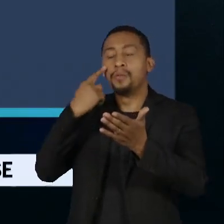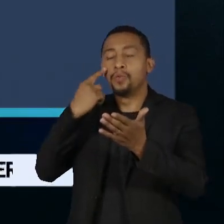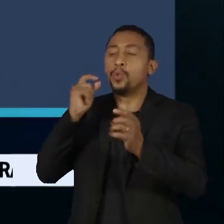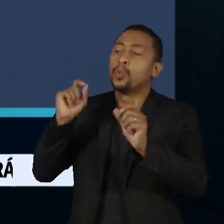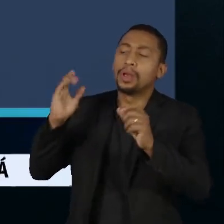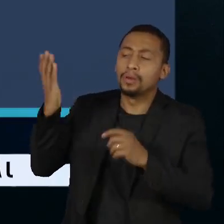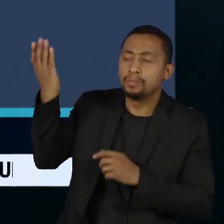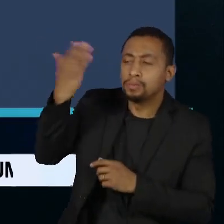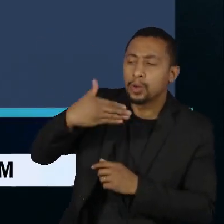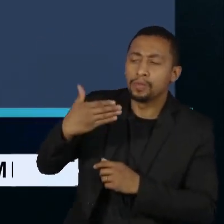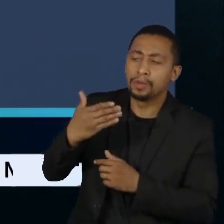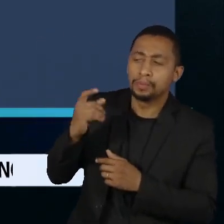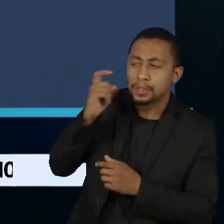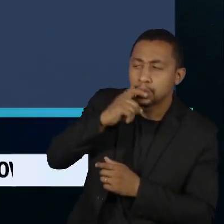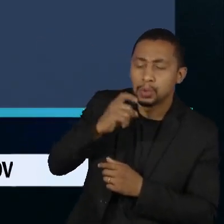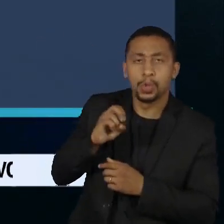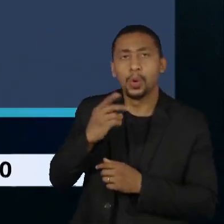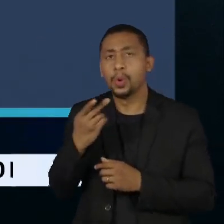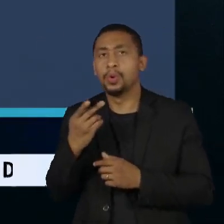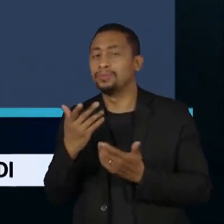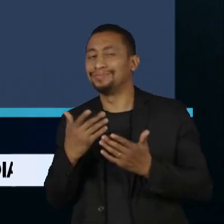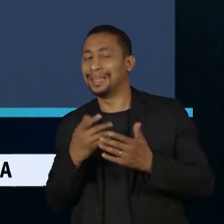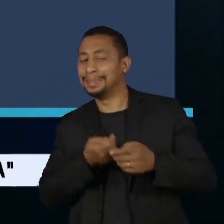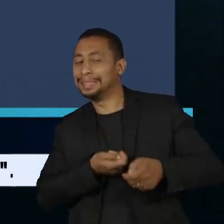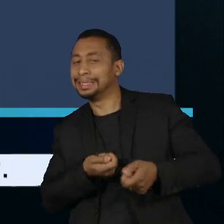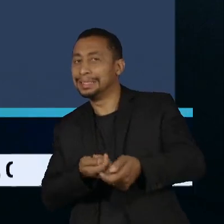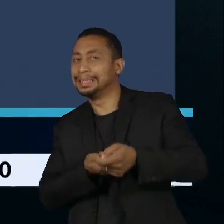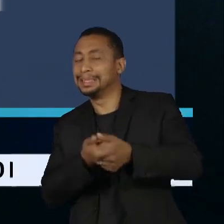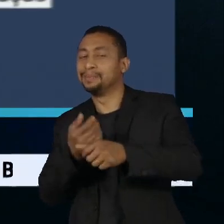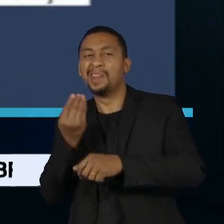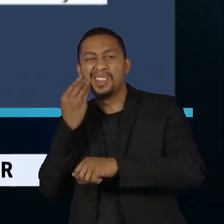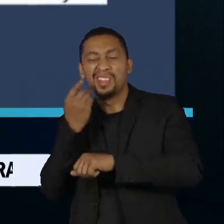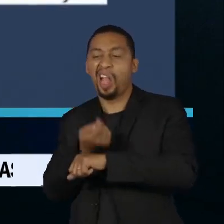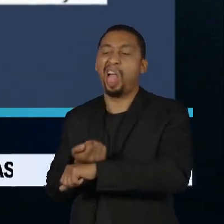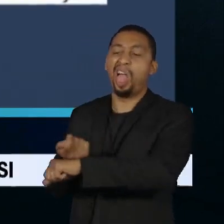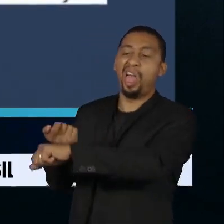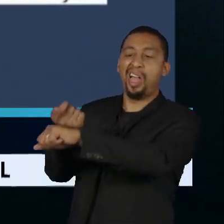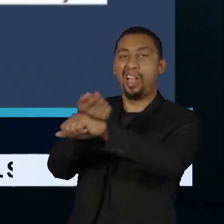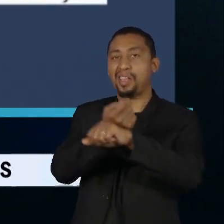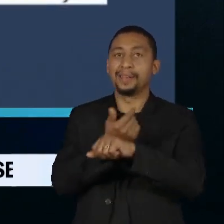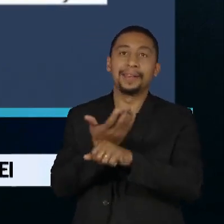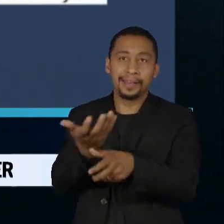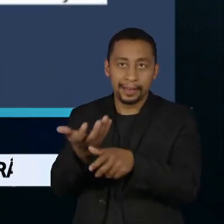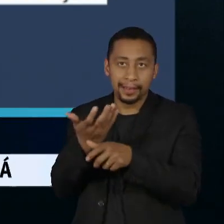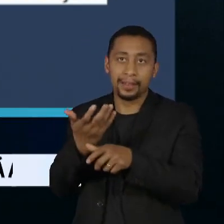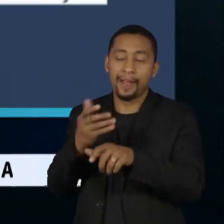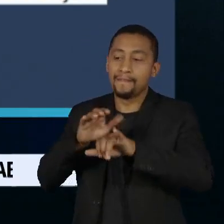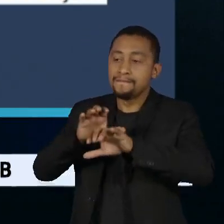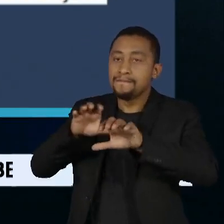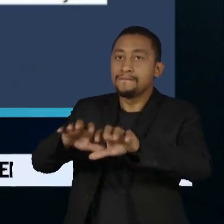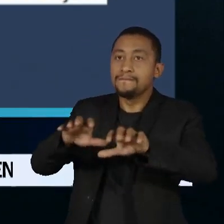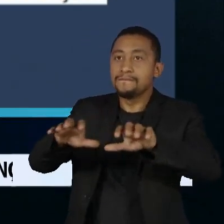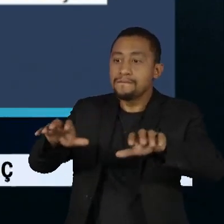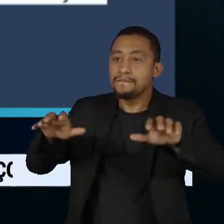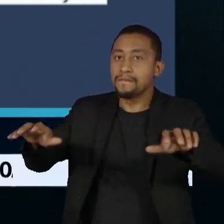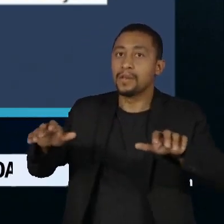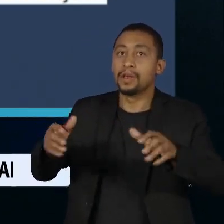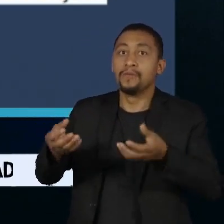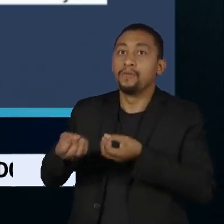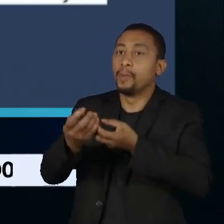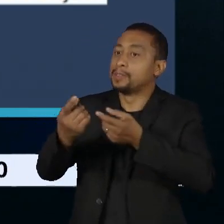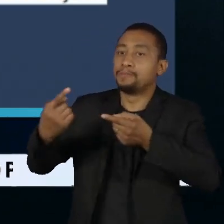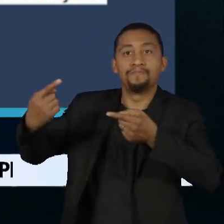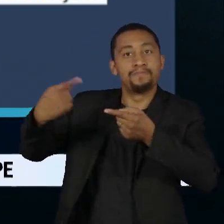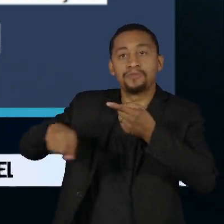inverdades flagrantes, intencionalidade de enganar, produção e divulgação sistemática de desinformação